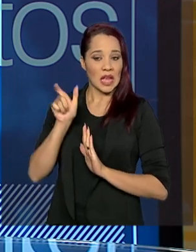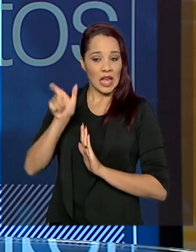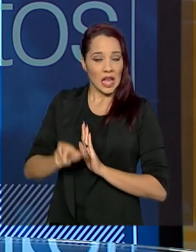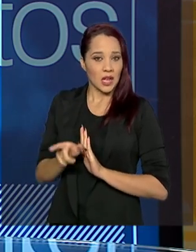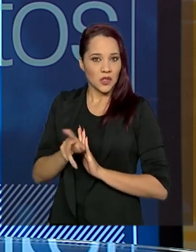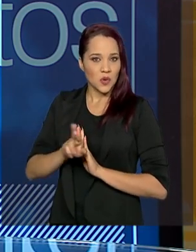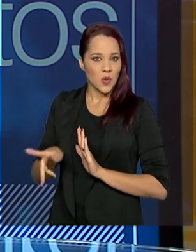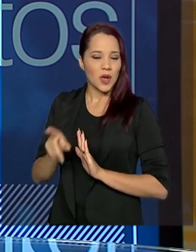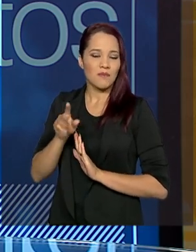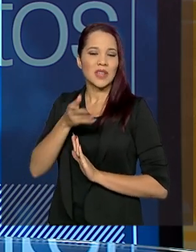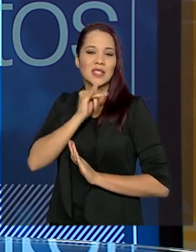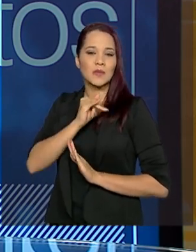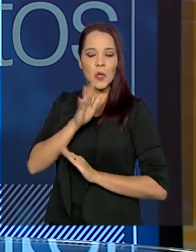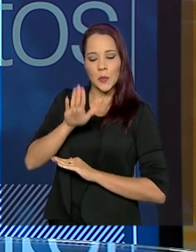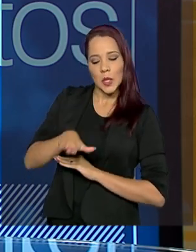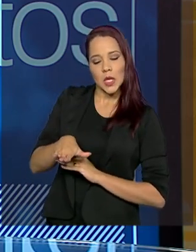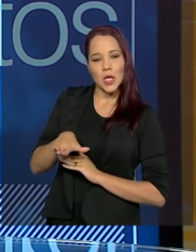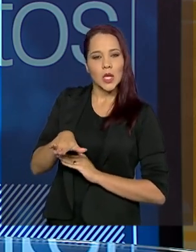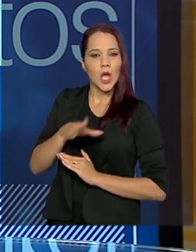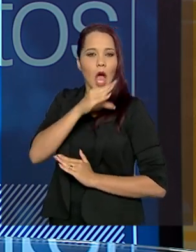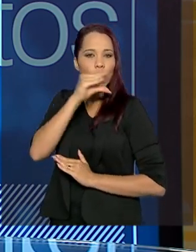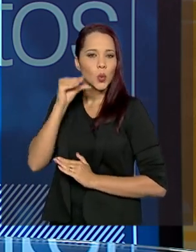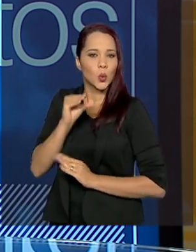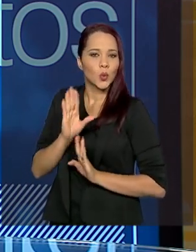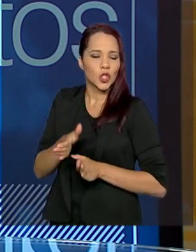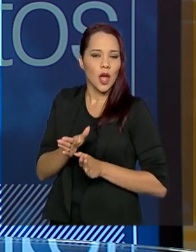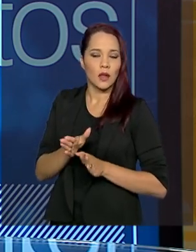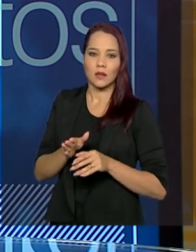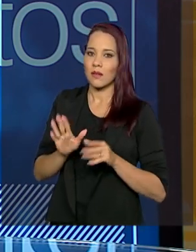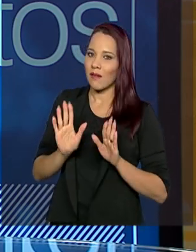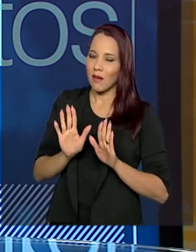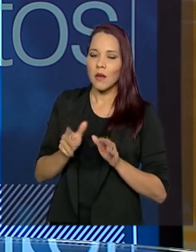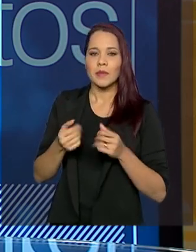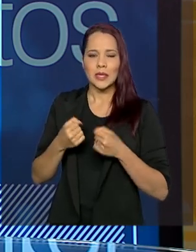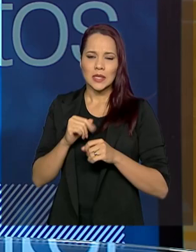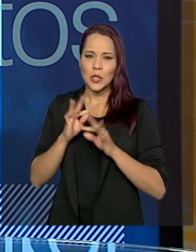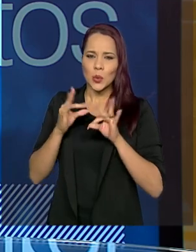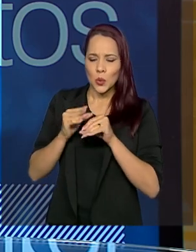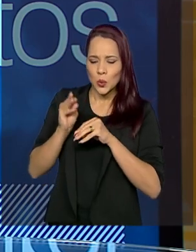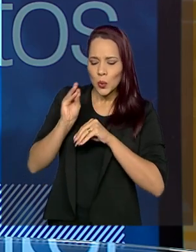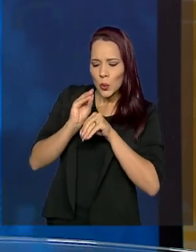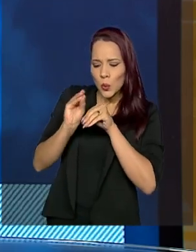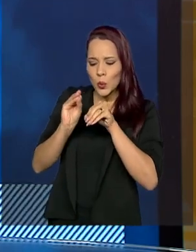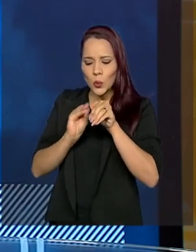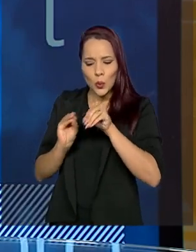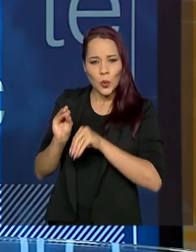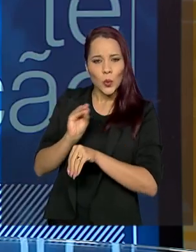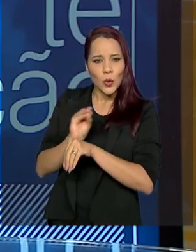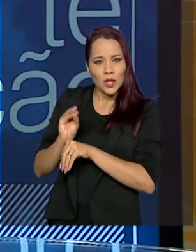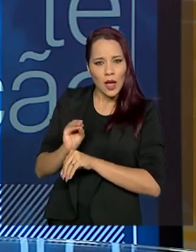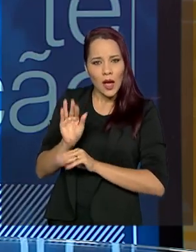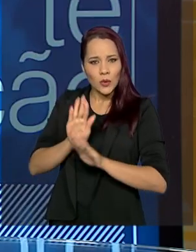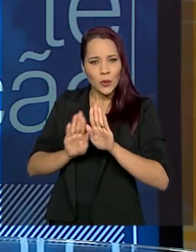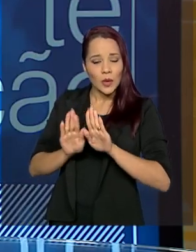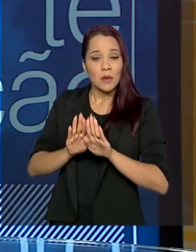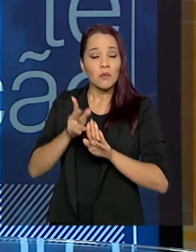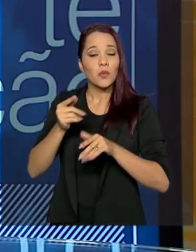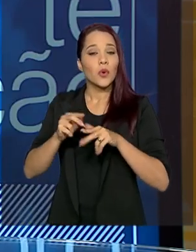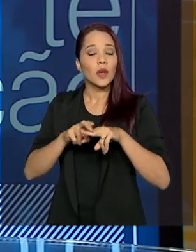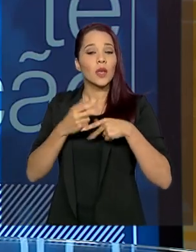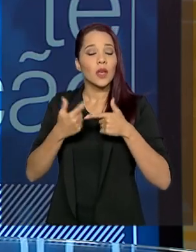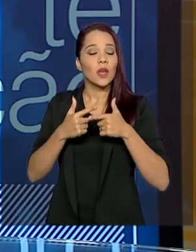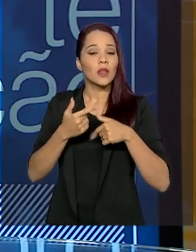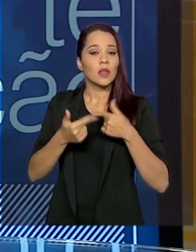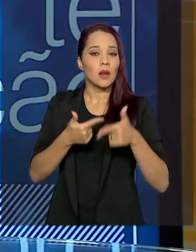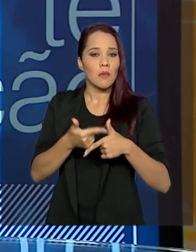pequenos adultos, né? Eles têm que ter todo um cuidado. Por que nós, por exemplo, trabalhamos contra a exploração do trabalho